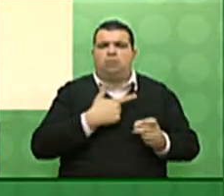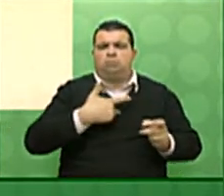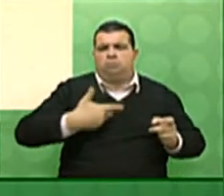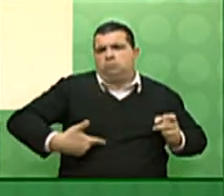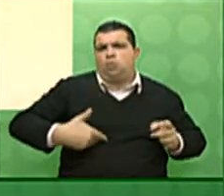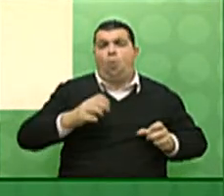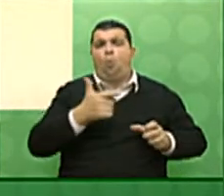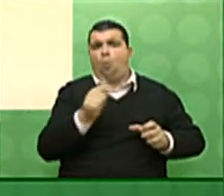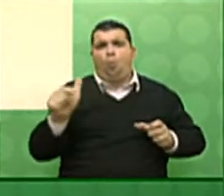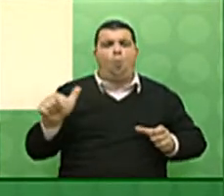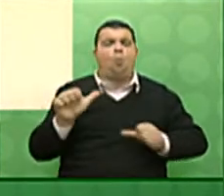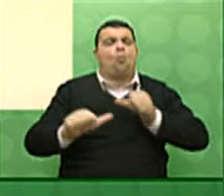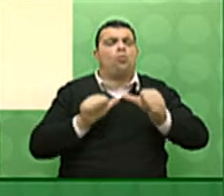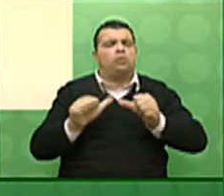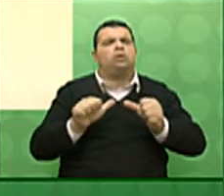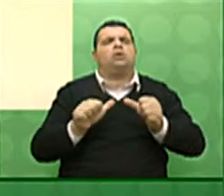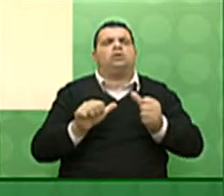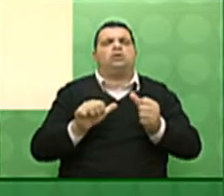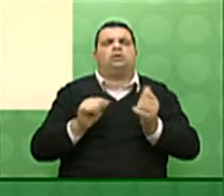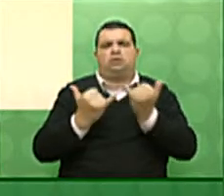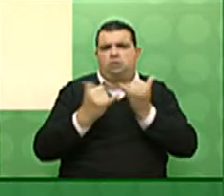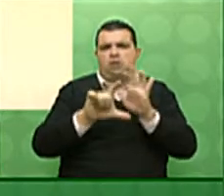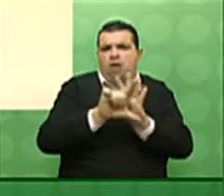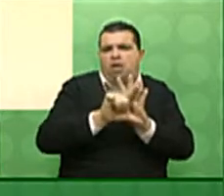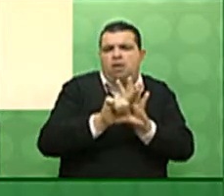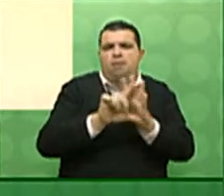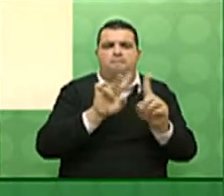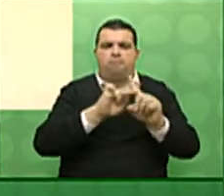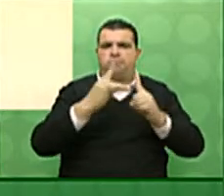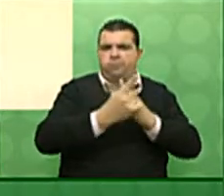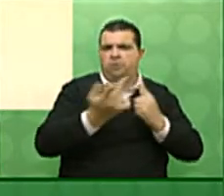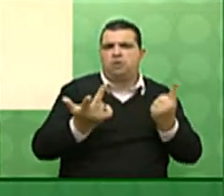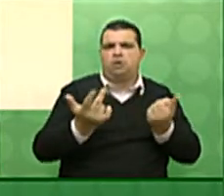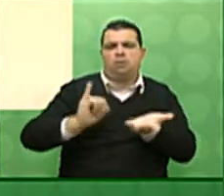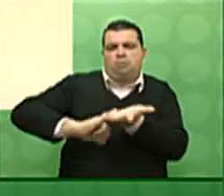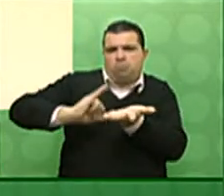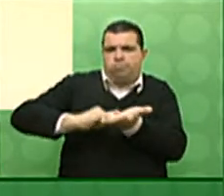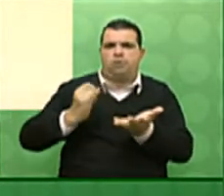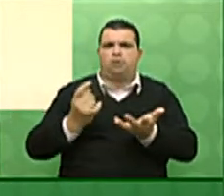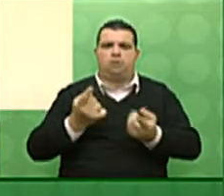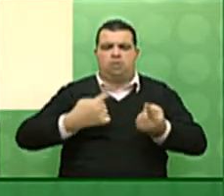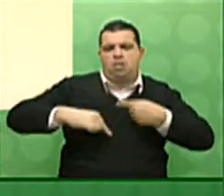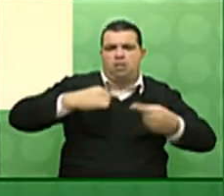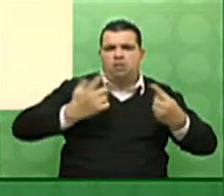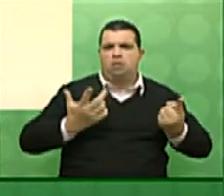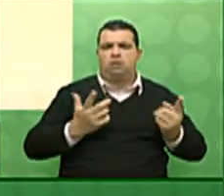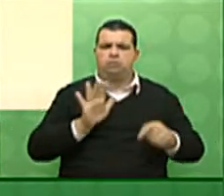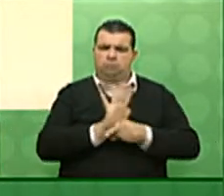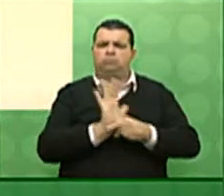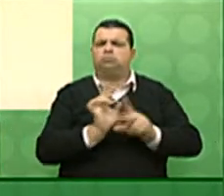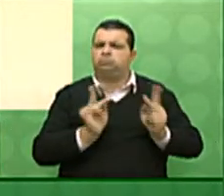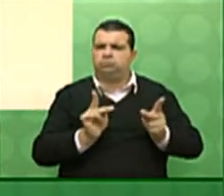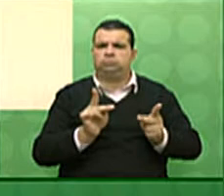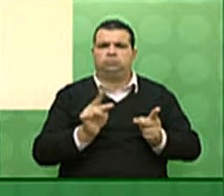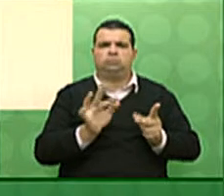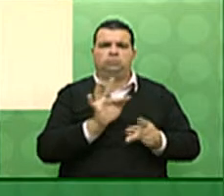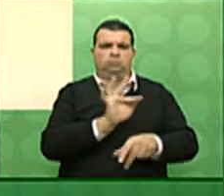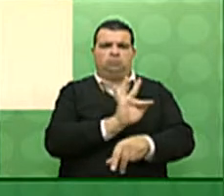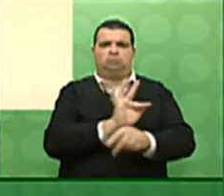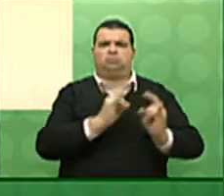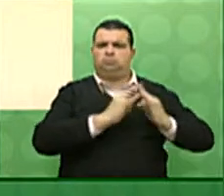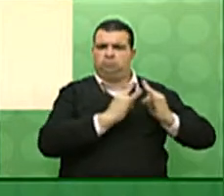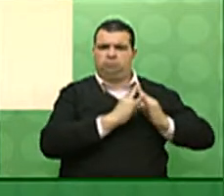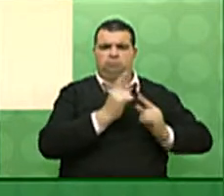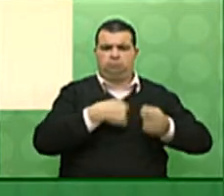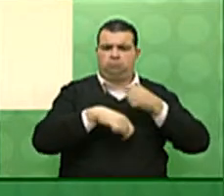legislativas, previdenciárias, tributárias e administrativas sempre foram defendidas pela Fecomércio do Rio Grande do